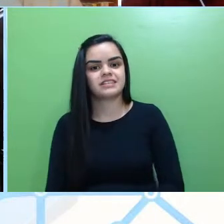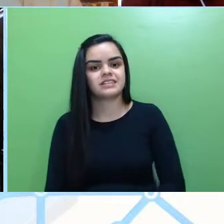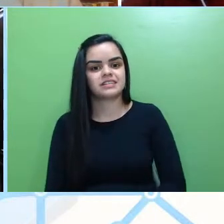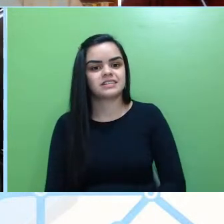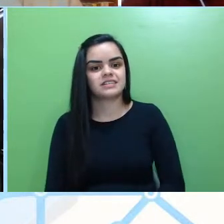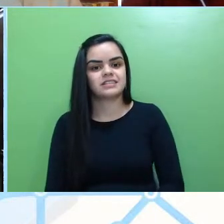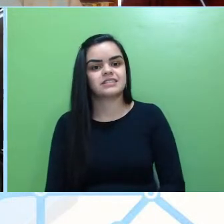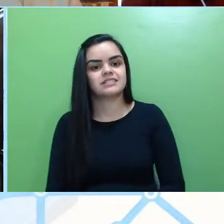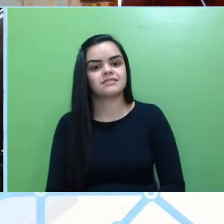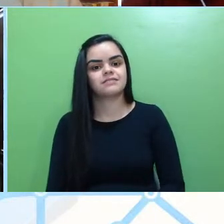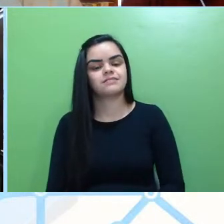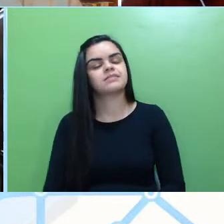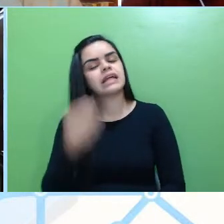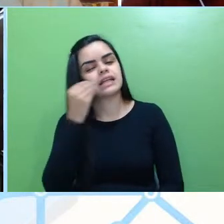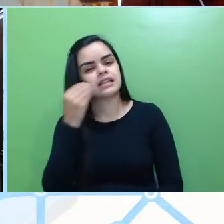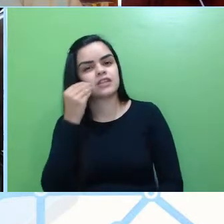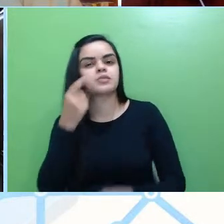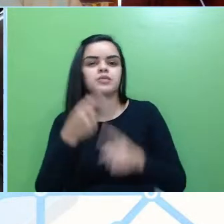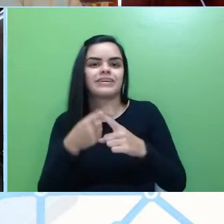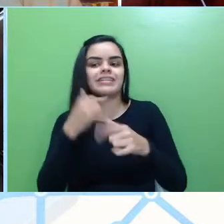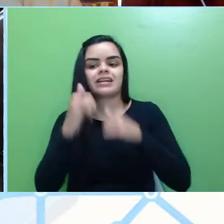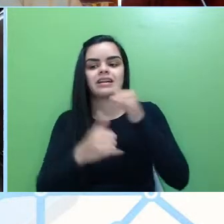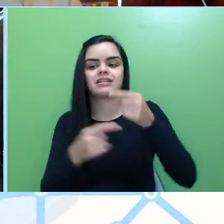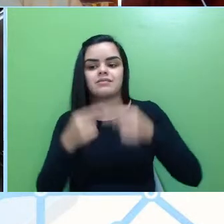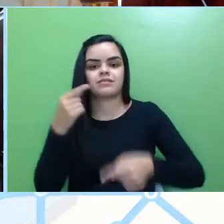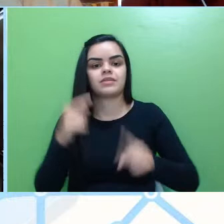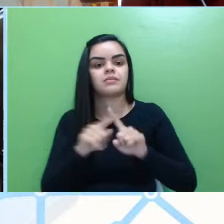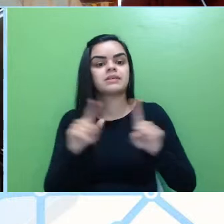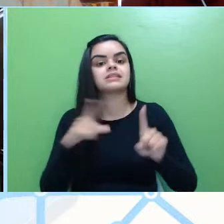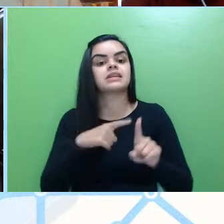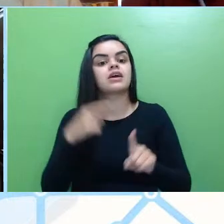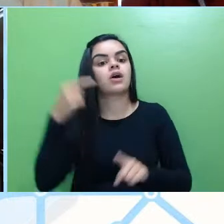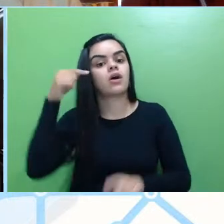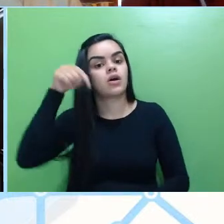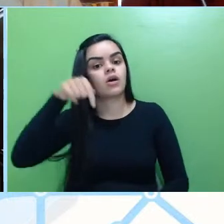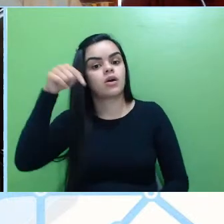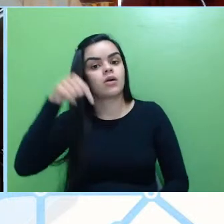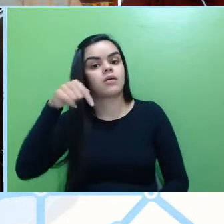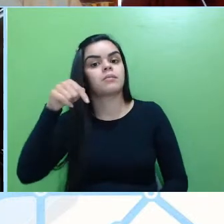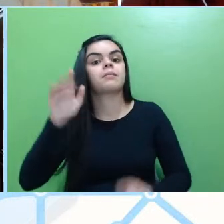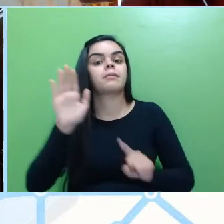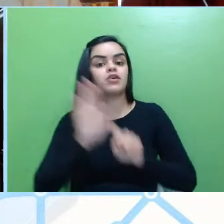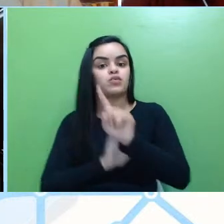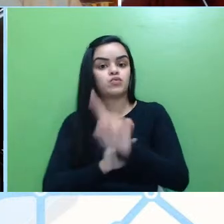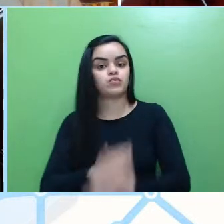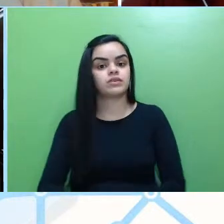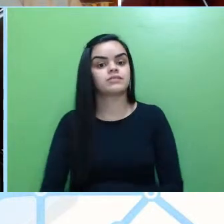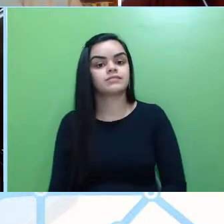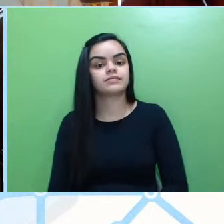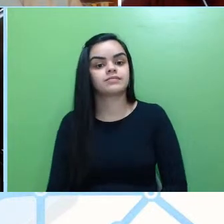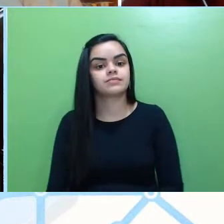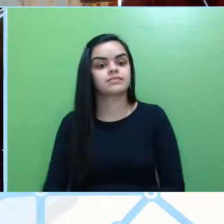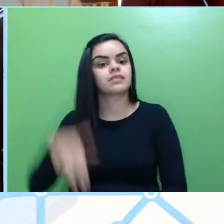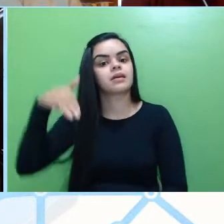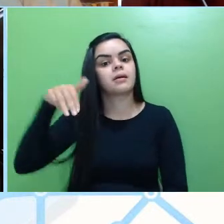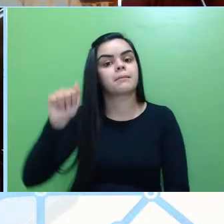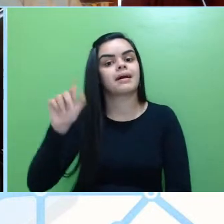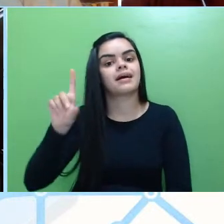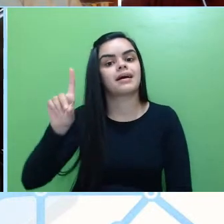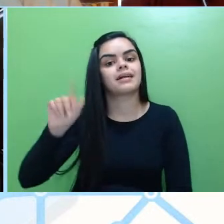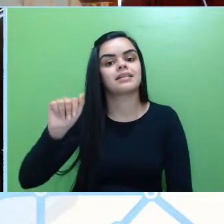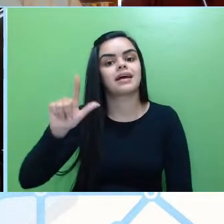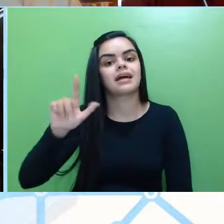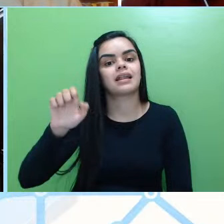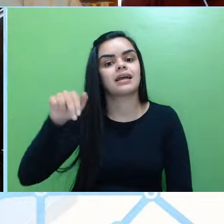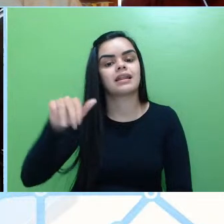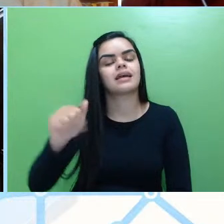tentando responder aí quando você caiu. Aí, tem mais uma inscrição aqui, tem uma, desculpa, mais uma pergunta da Madalena, ela